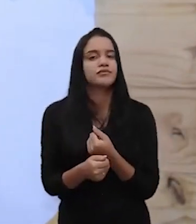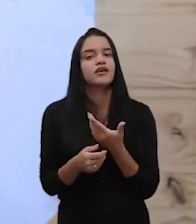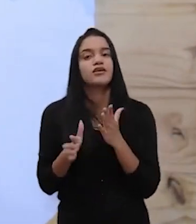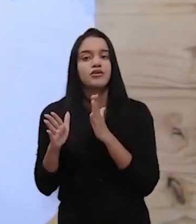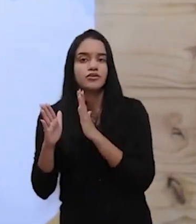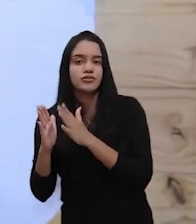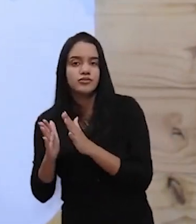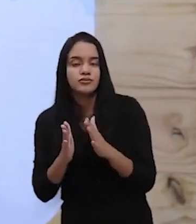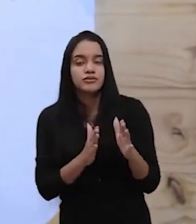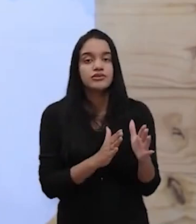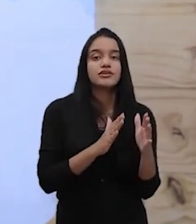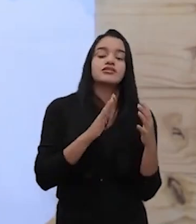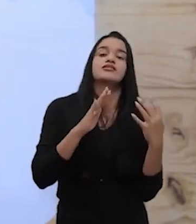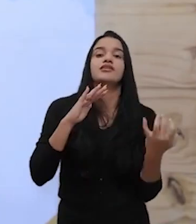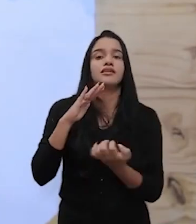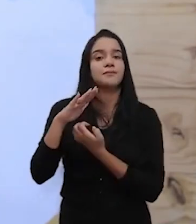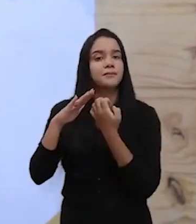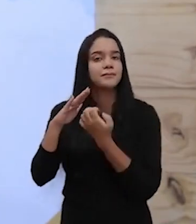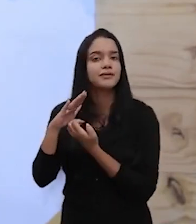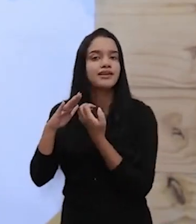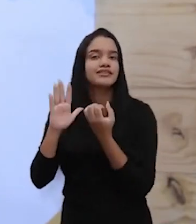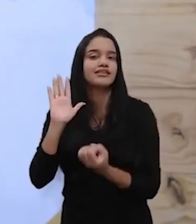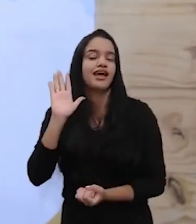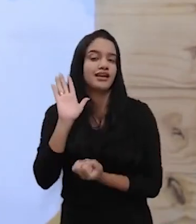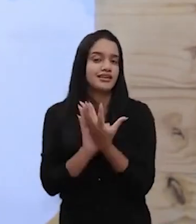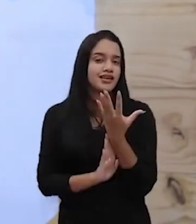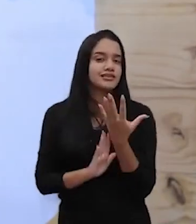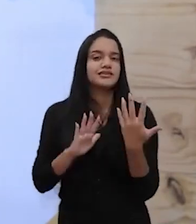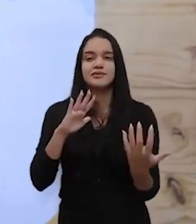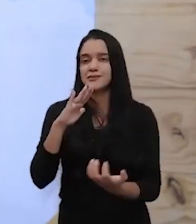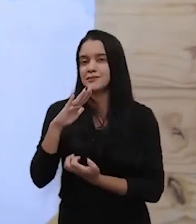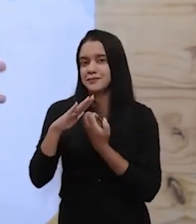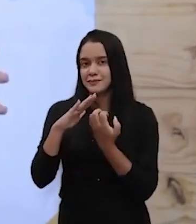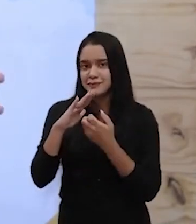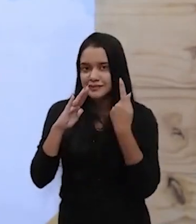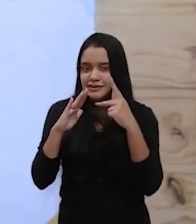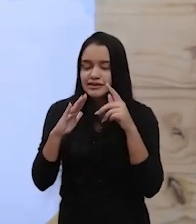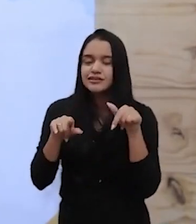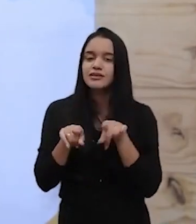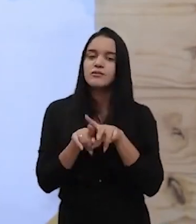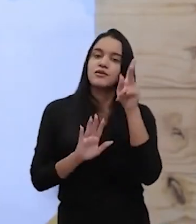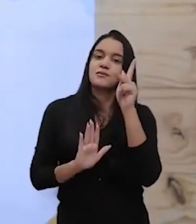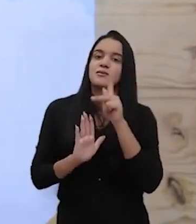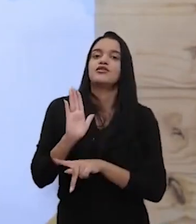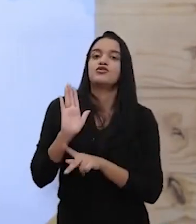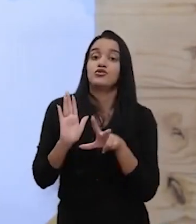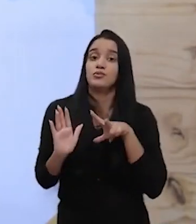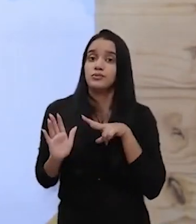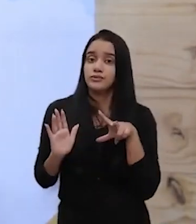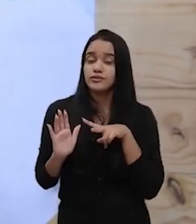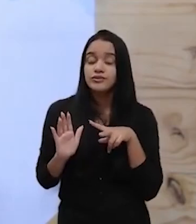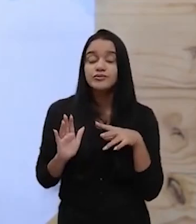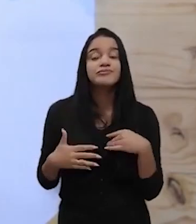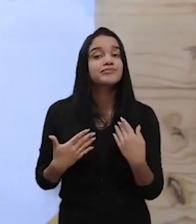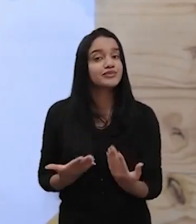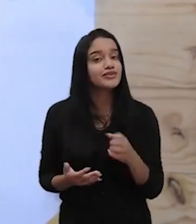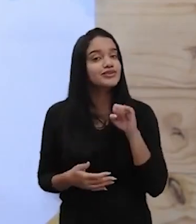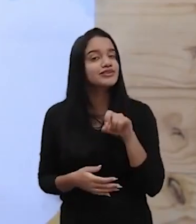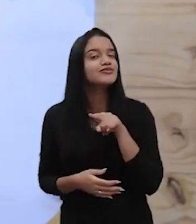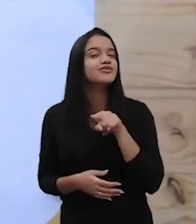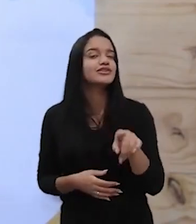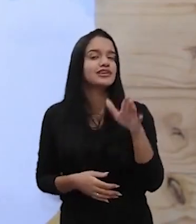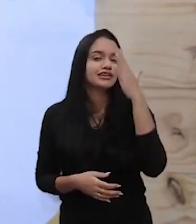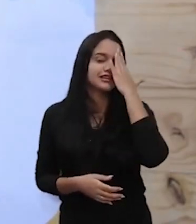processos da tua empresa, na criação da tua empresa, em projetos pessoais. Então, se você entendeu